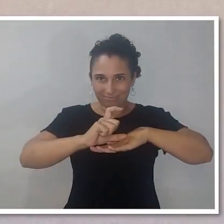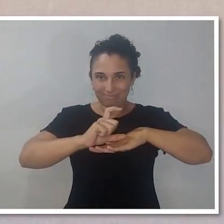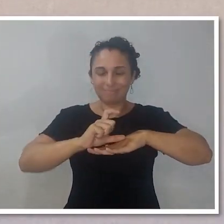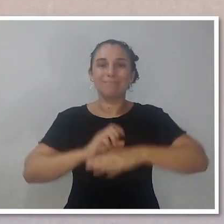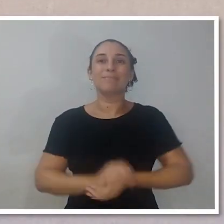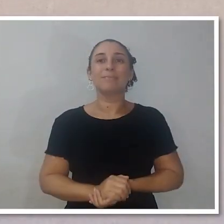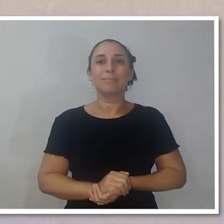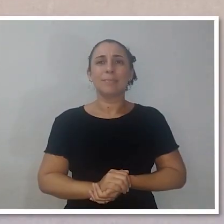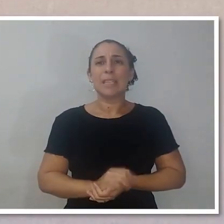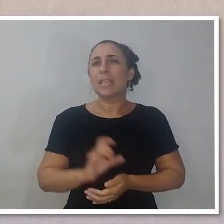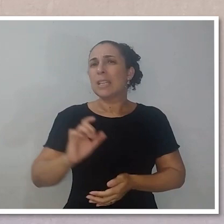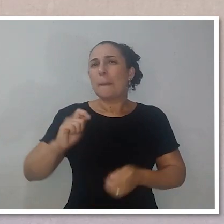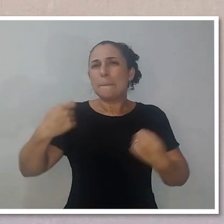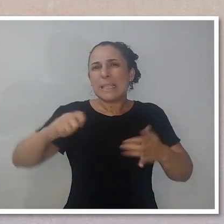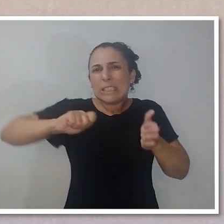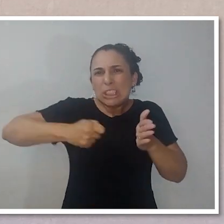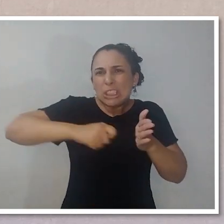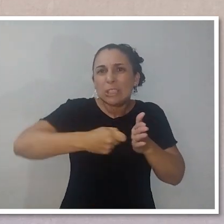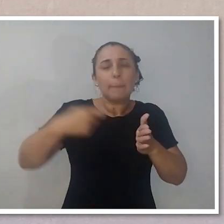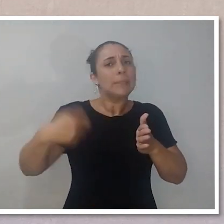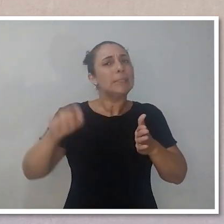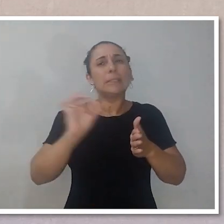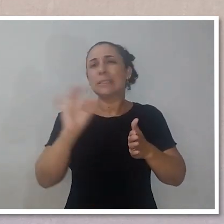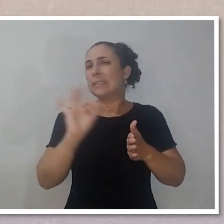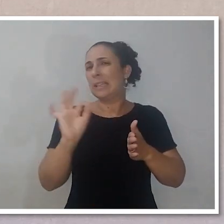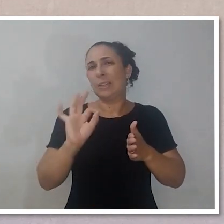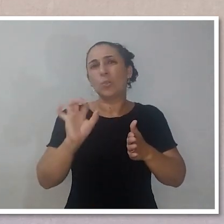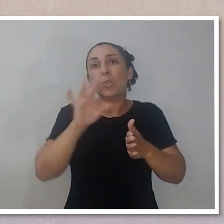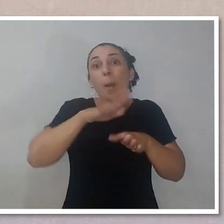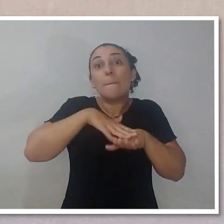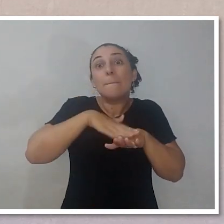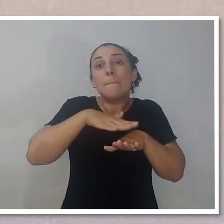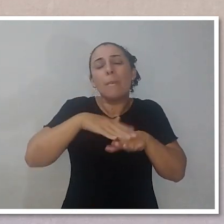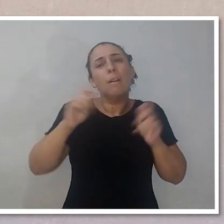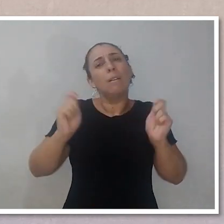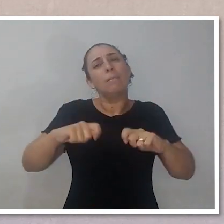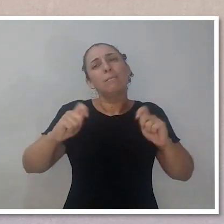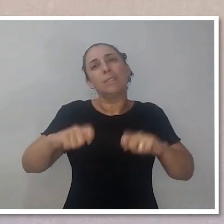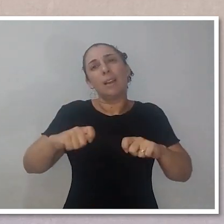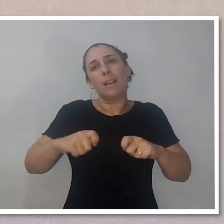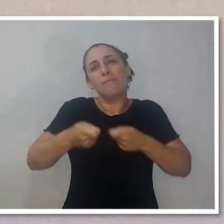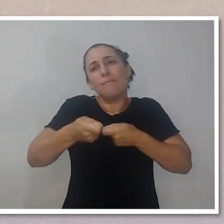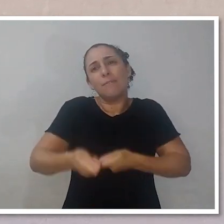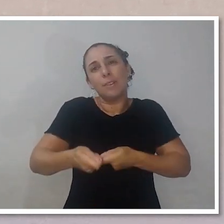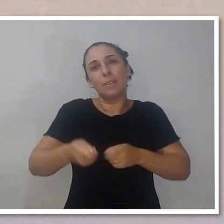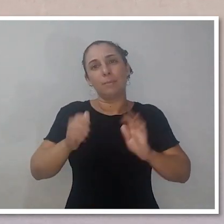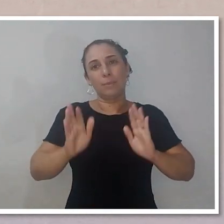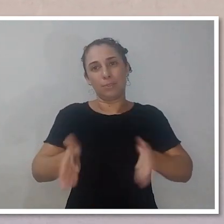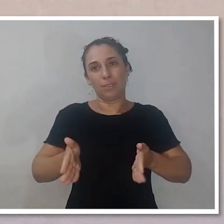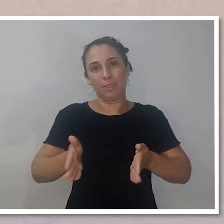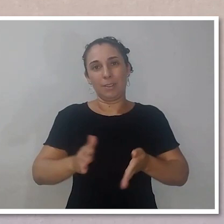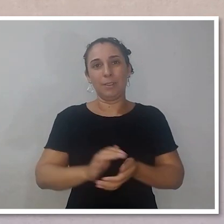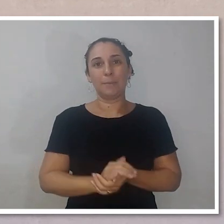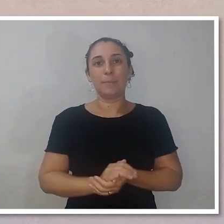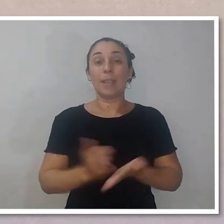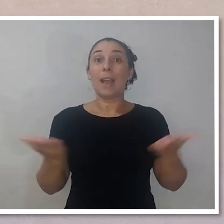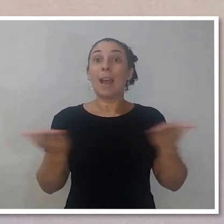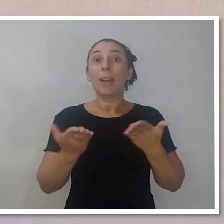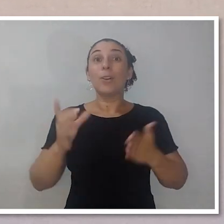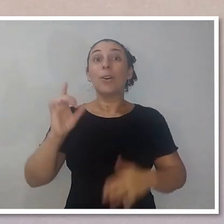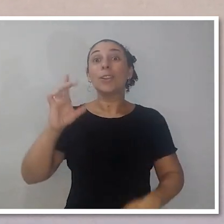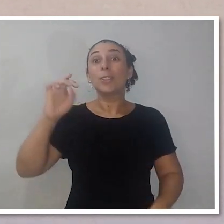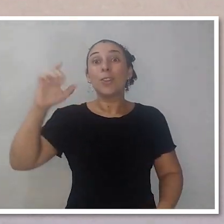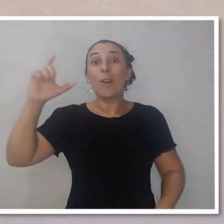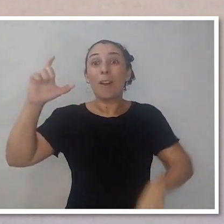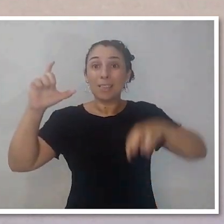consigo fazer isso sem usar chave, sem nada, na qual a própria mão eu consigo fazer. Está firme. E agora aqui eu vou simplesmente